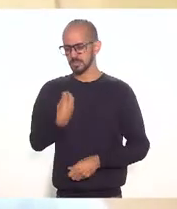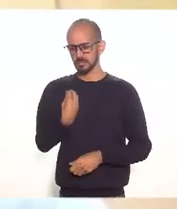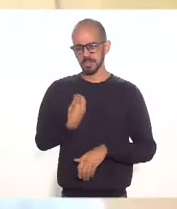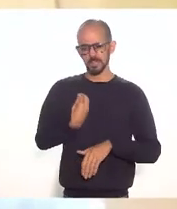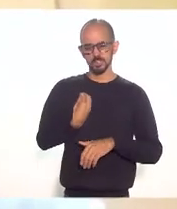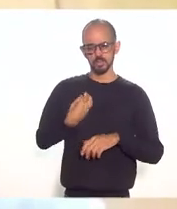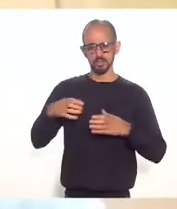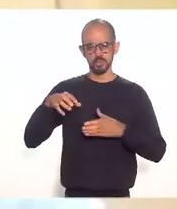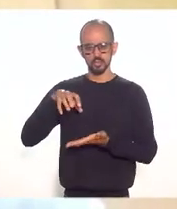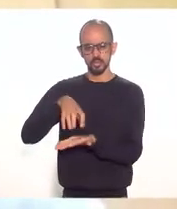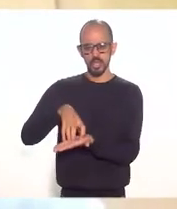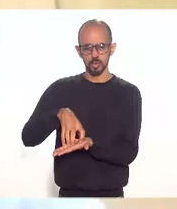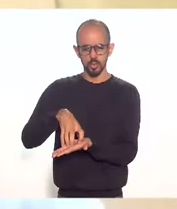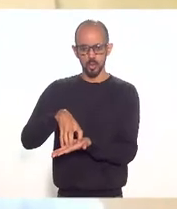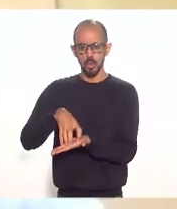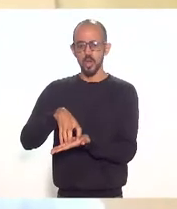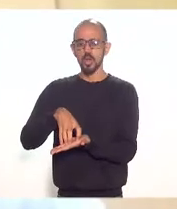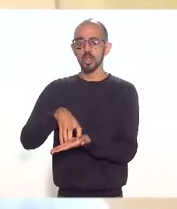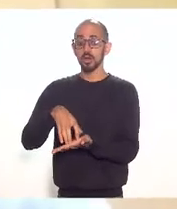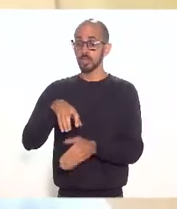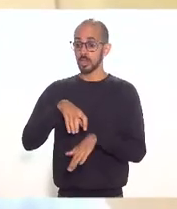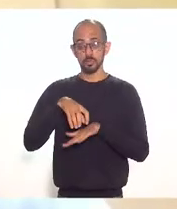deputado Otávio Leite, deputado federal,